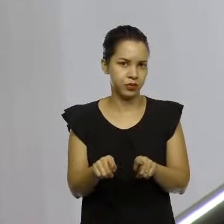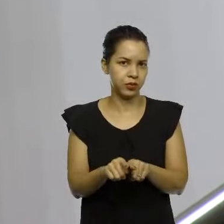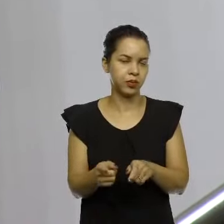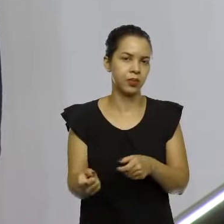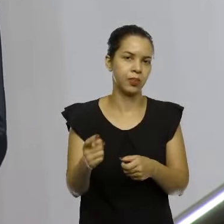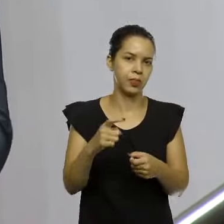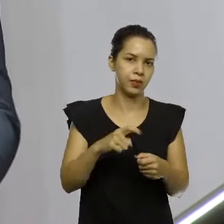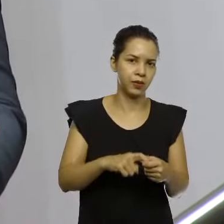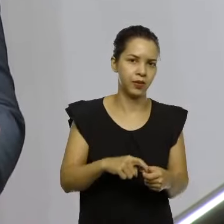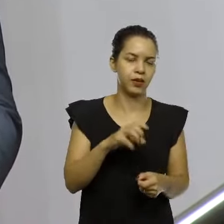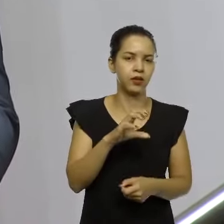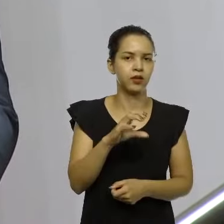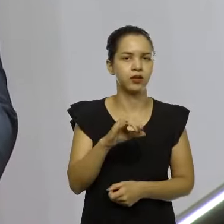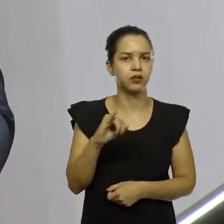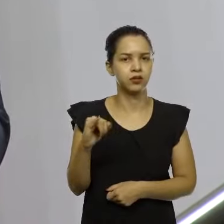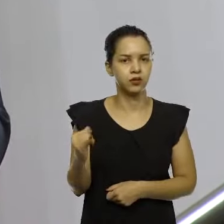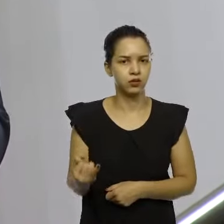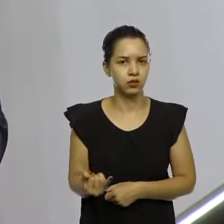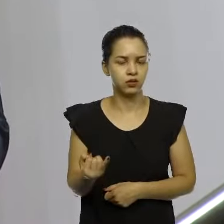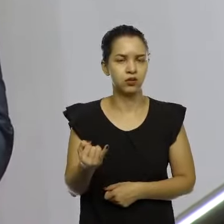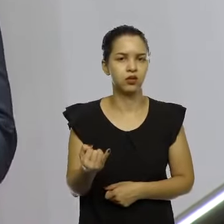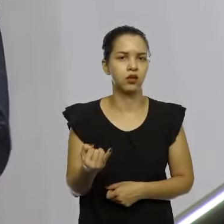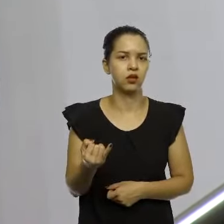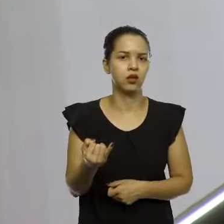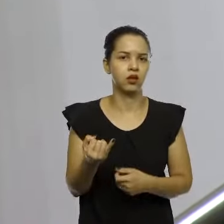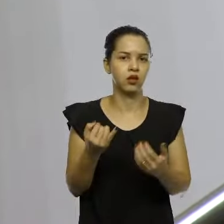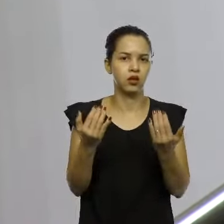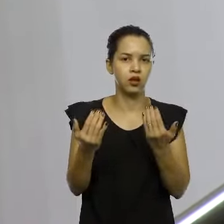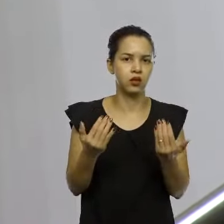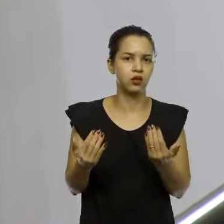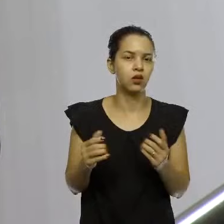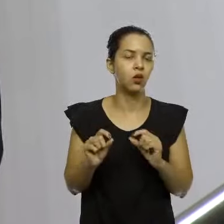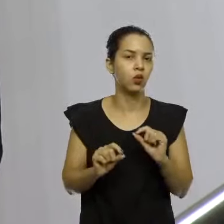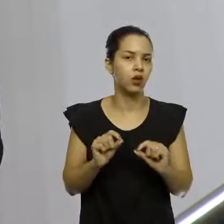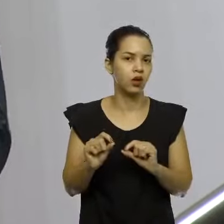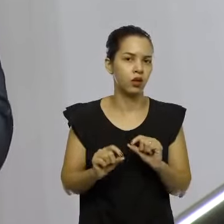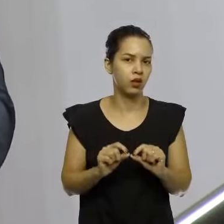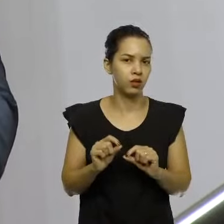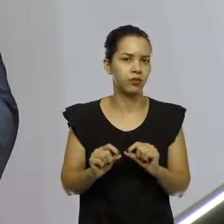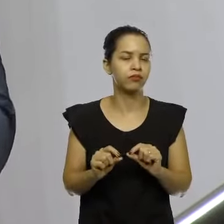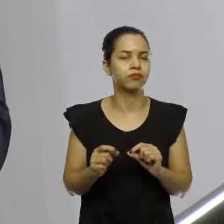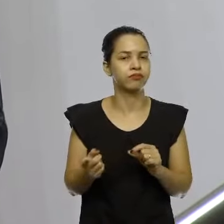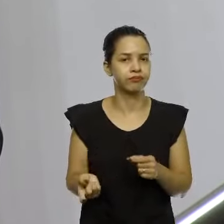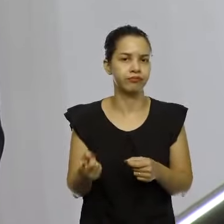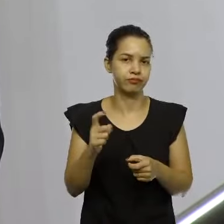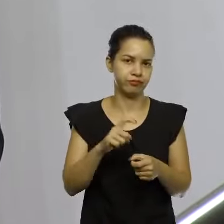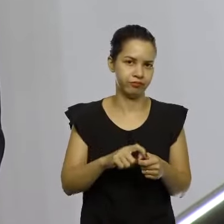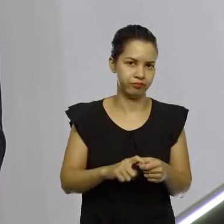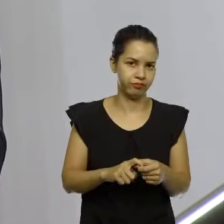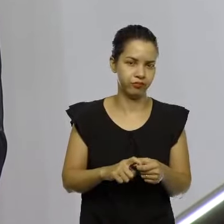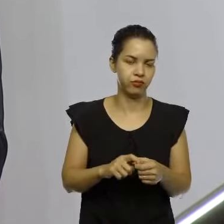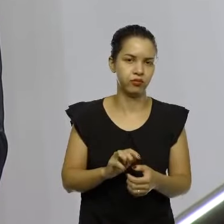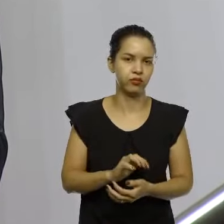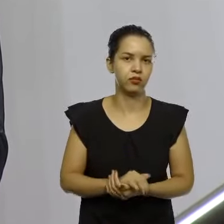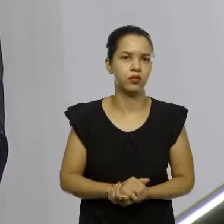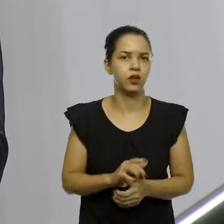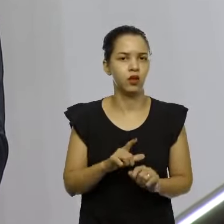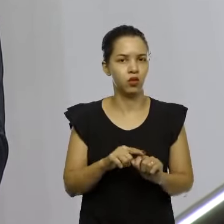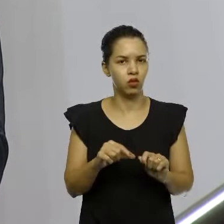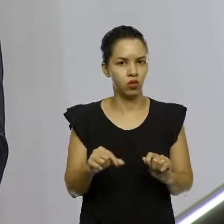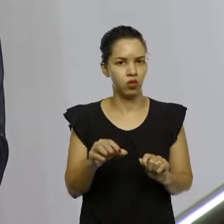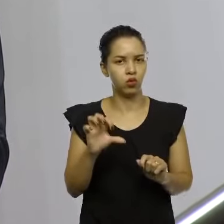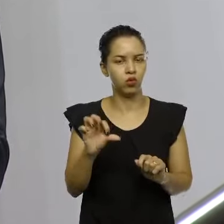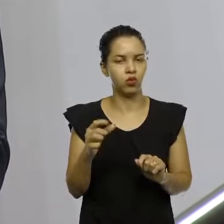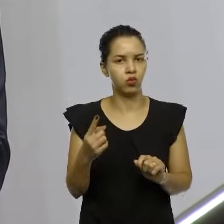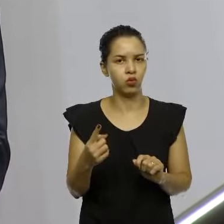CCJ para analisar o que se foi rejeitada a emenda. Mas tudo bem, retornou. Vamos lá para o artigo 192, parágrafo